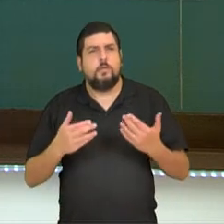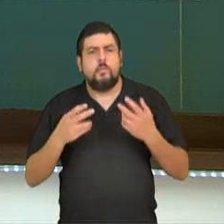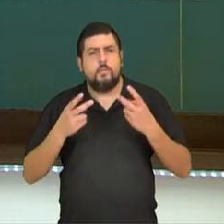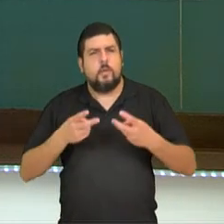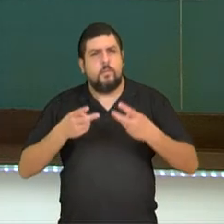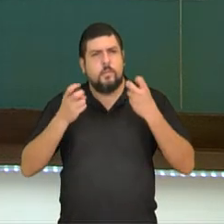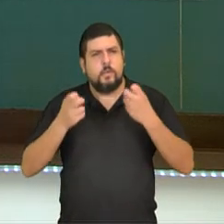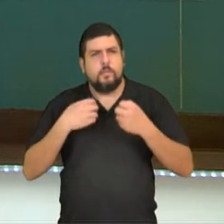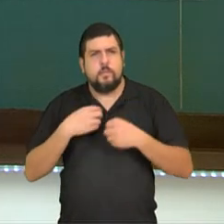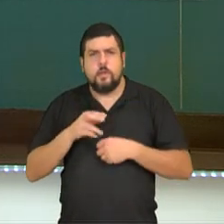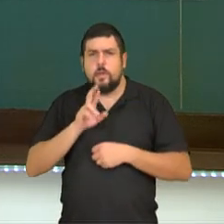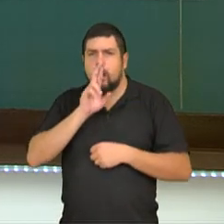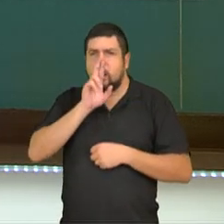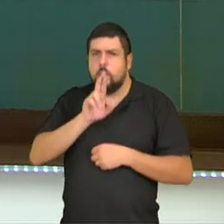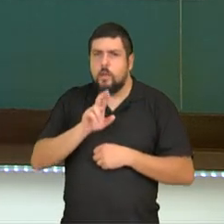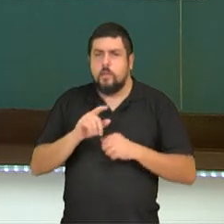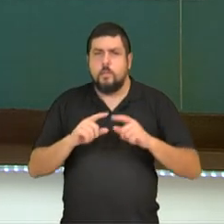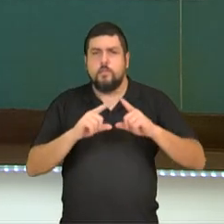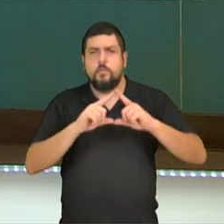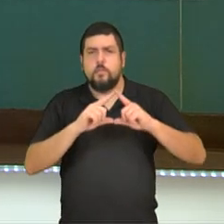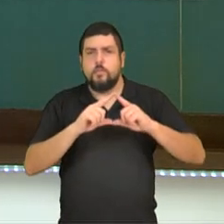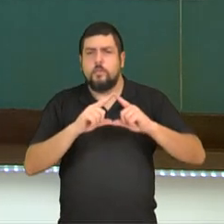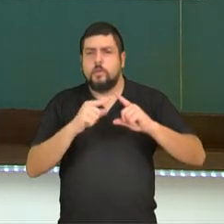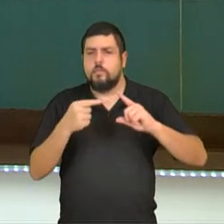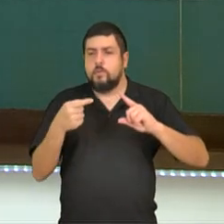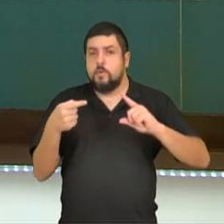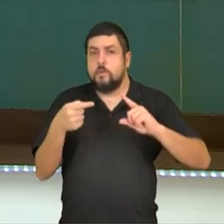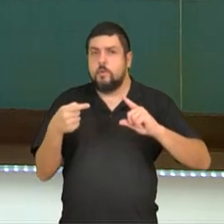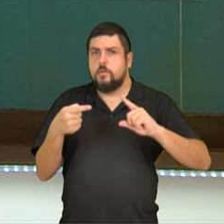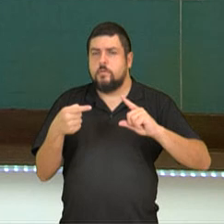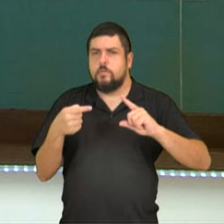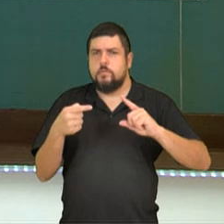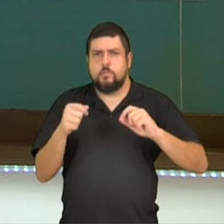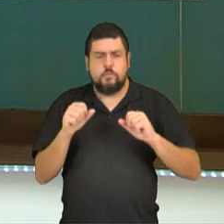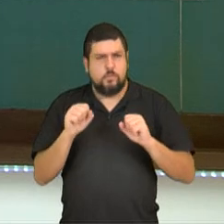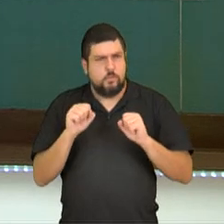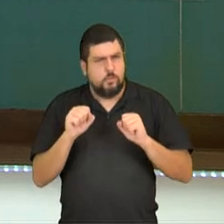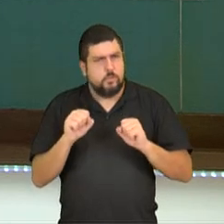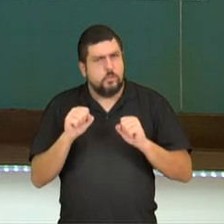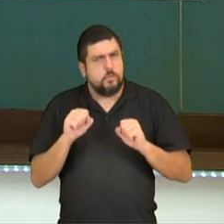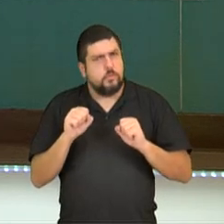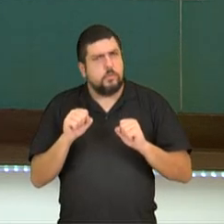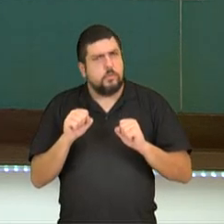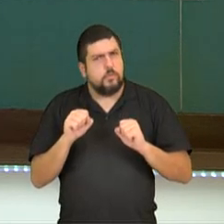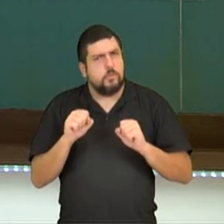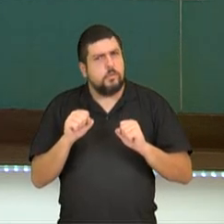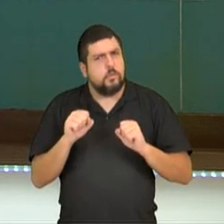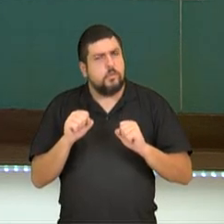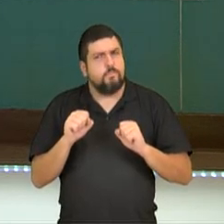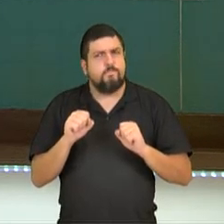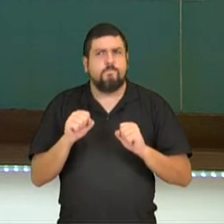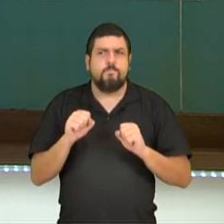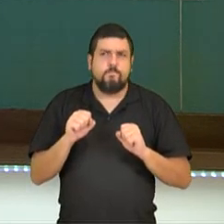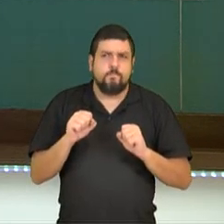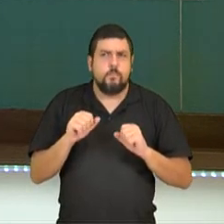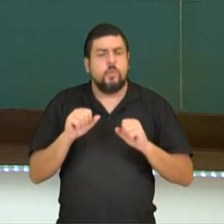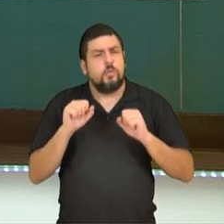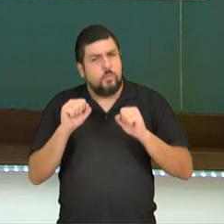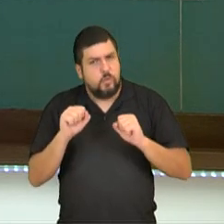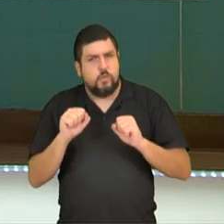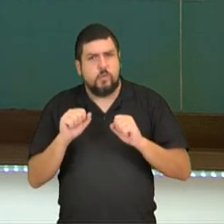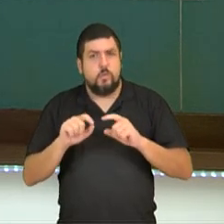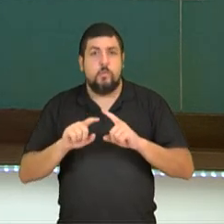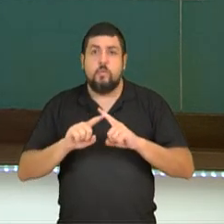aqui, gente? Um delta negativo. Olha só, isso pode, professora, poder, pode, acontece, né?